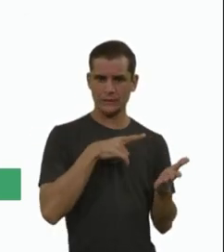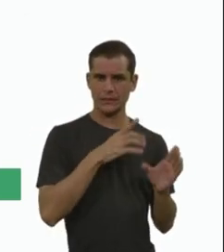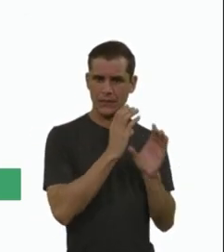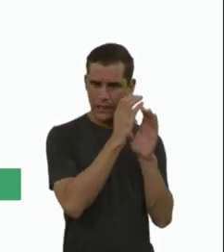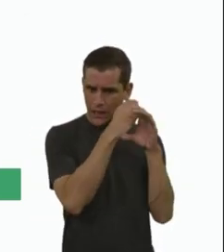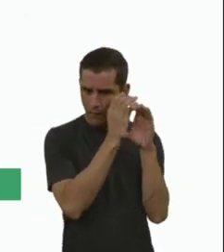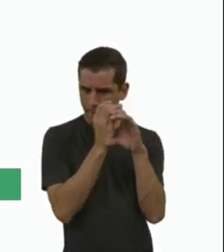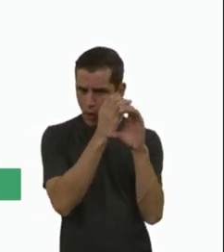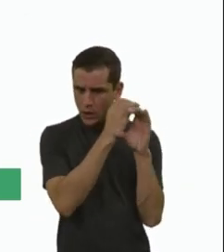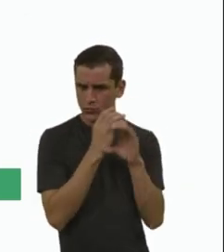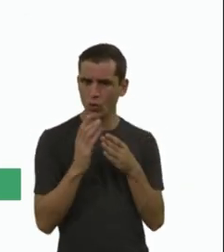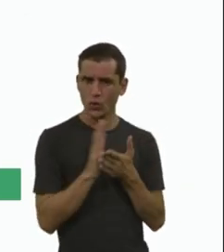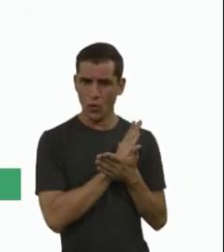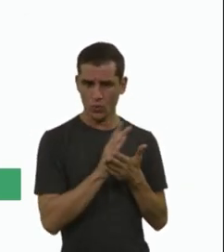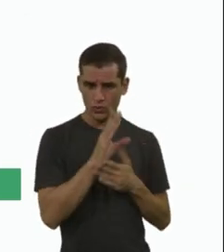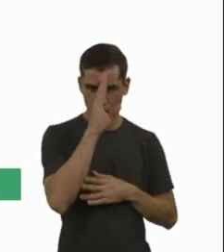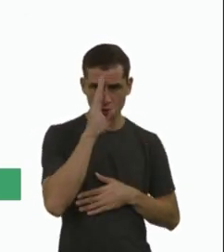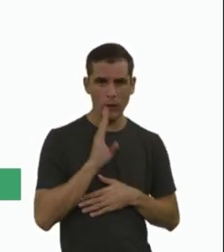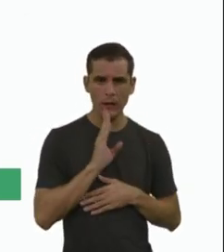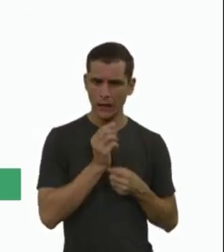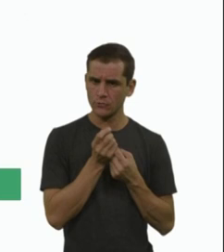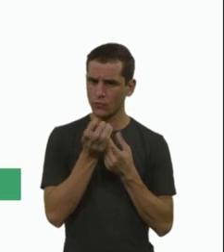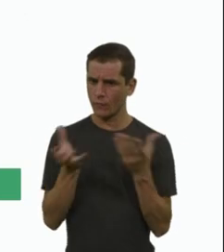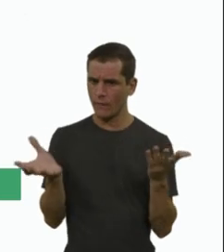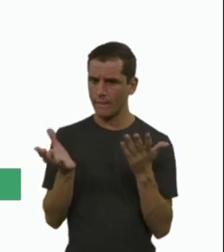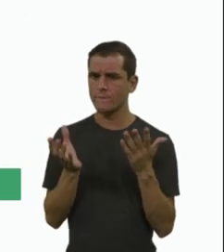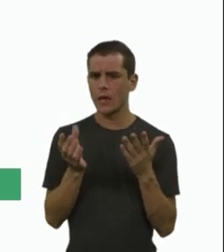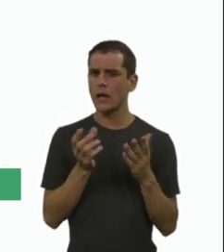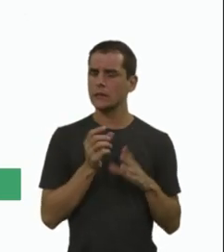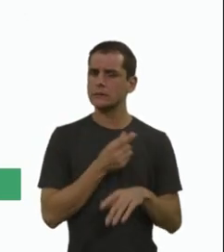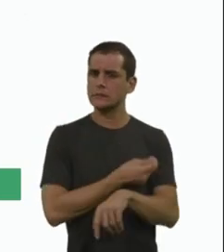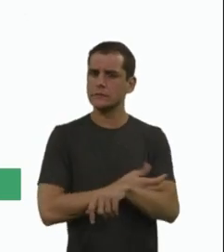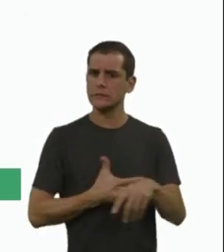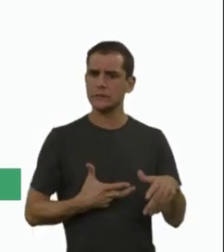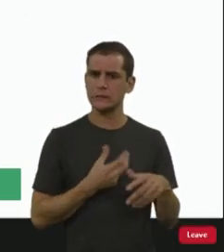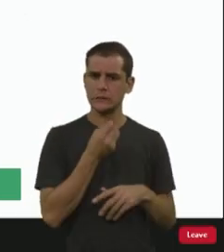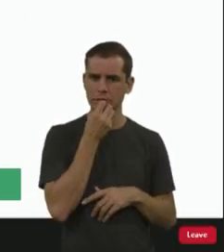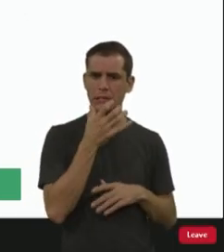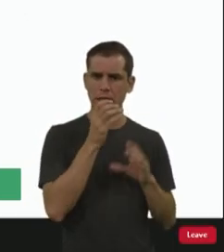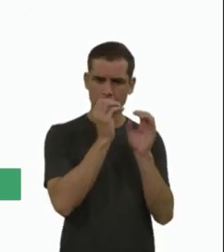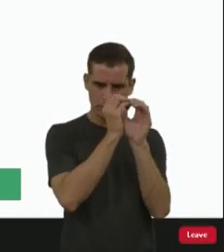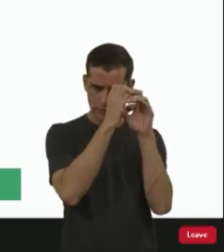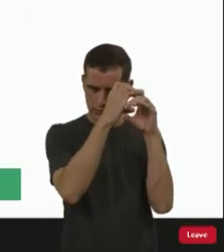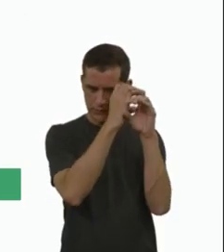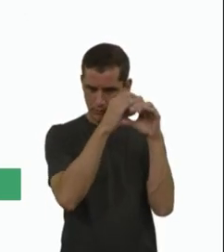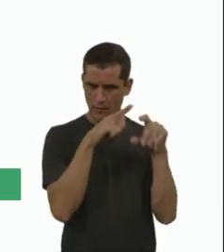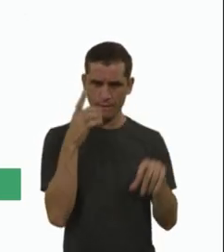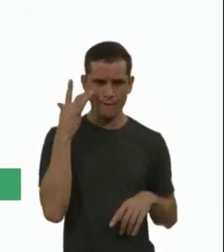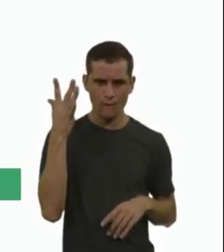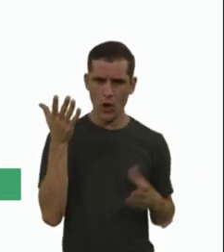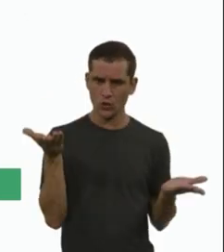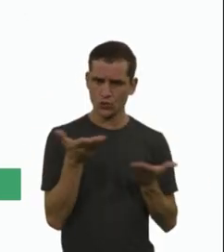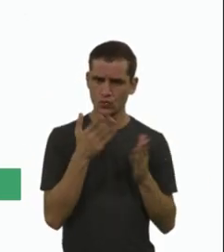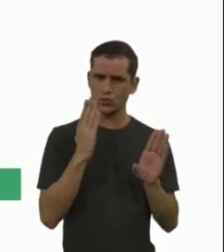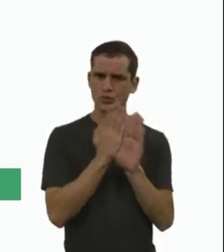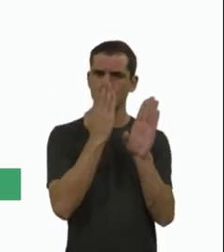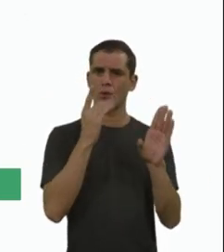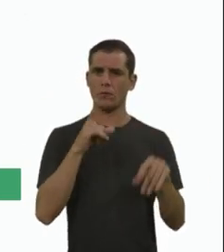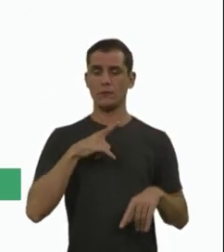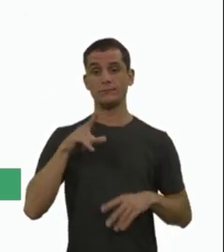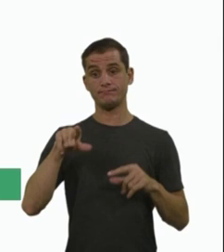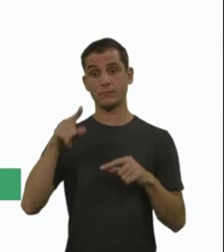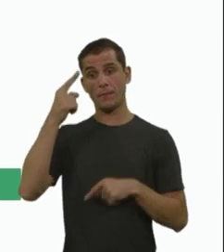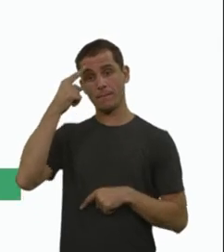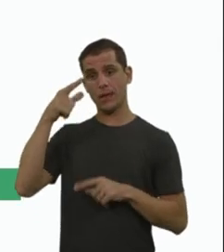fornecem de forma gratuita esses exames, então hoje em dia é fácil a gente fazer o diagnóstico, a gente só tem realmente que